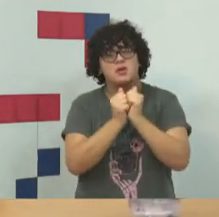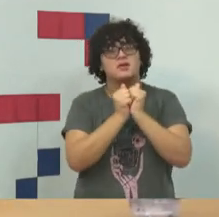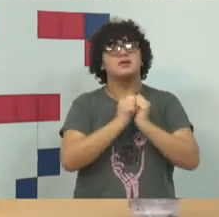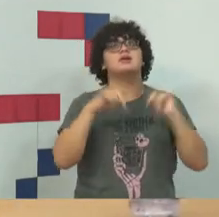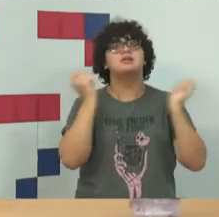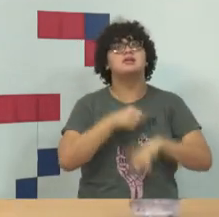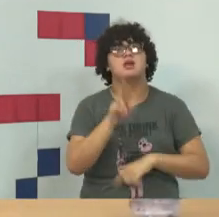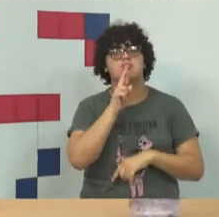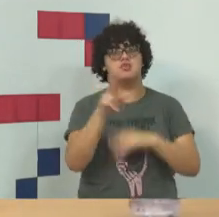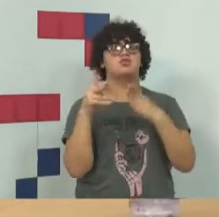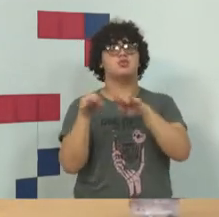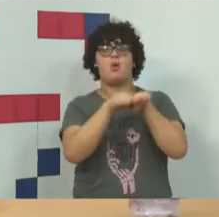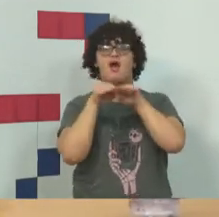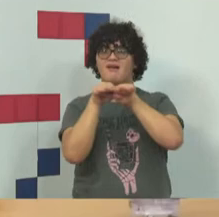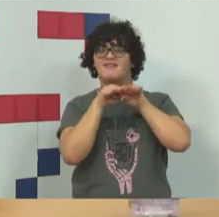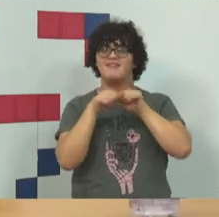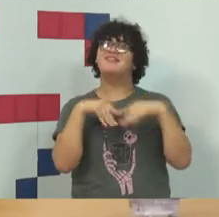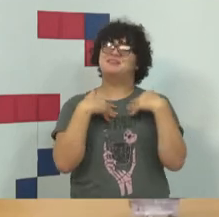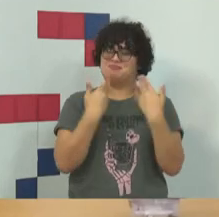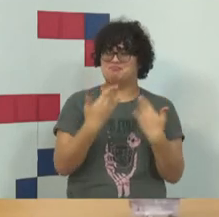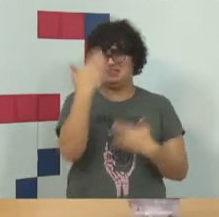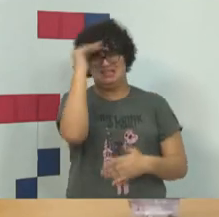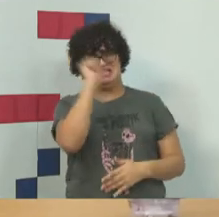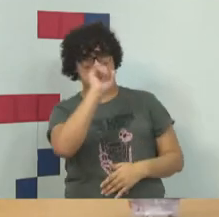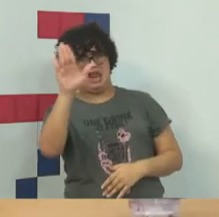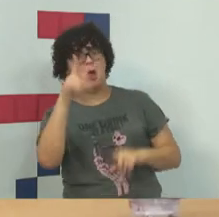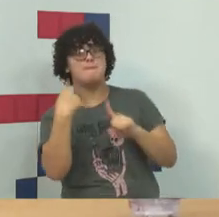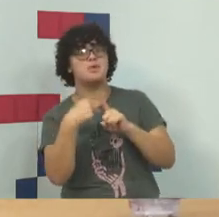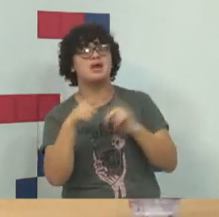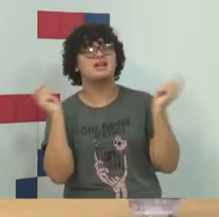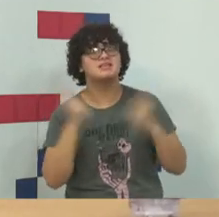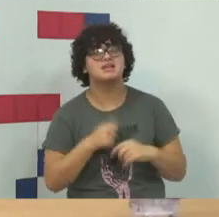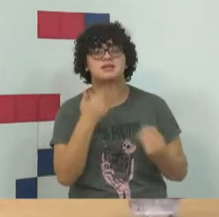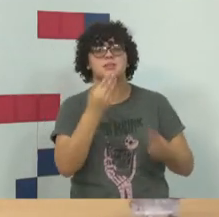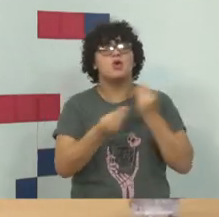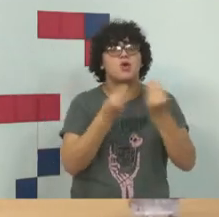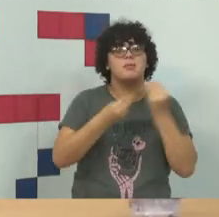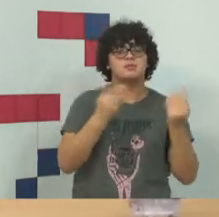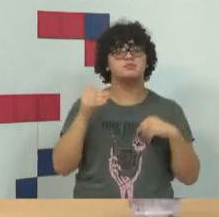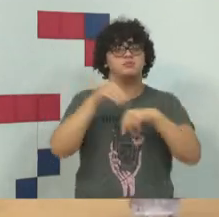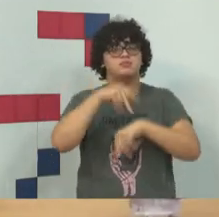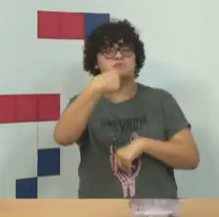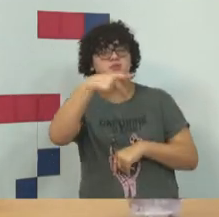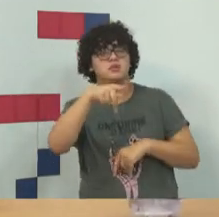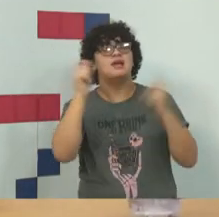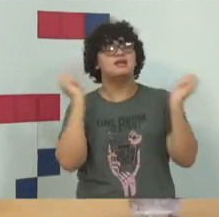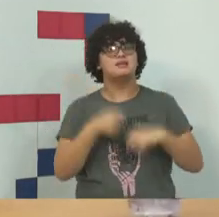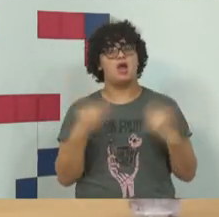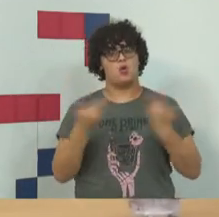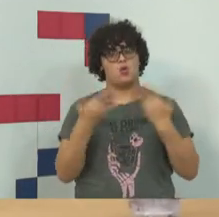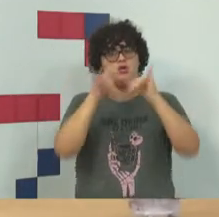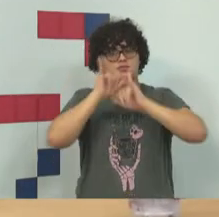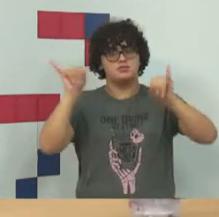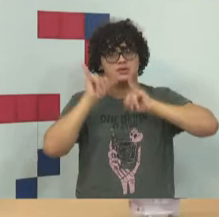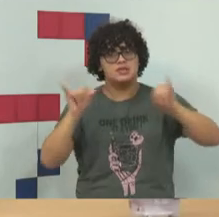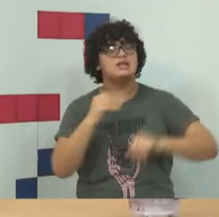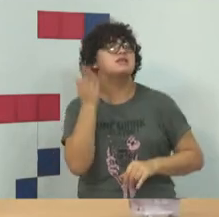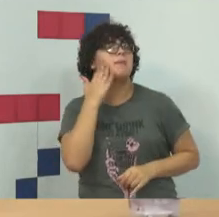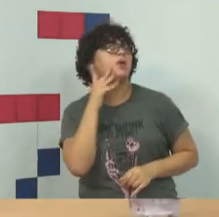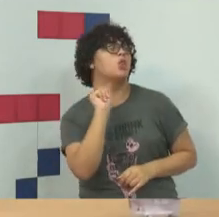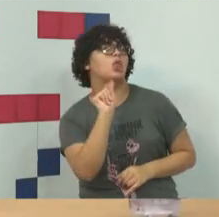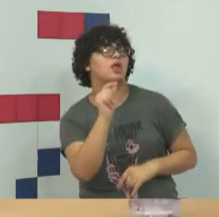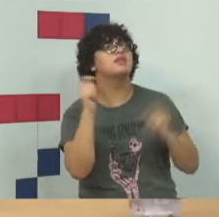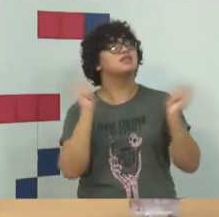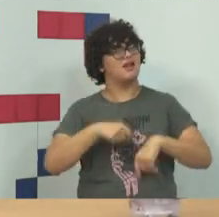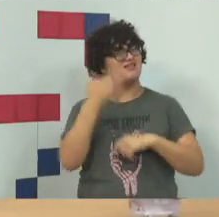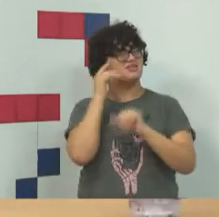respondem igualmente. Aliás, claro, que você responde na medida da sua culpabilidade. Então, se você compartilha sabendo, e